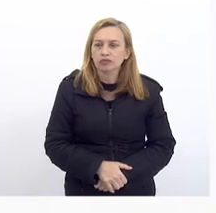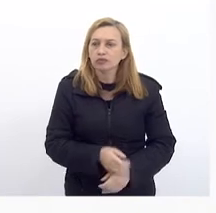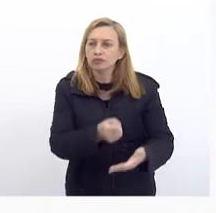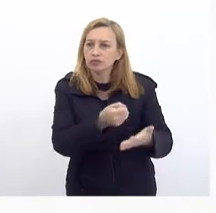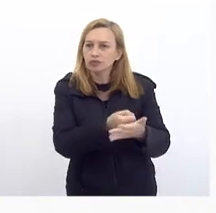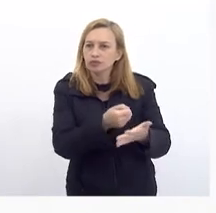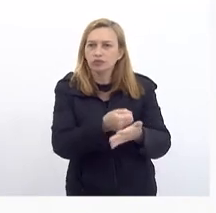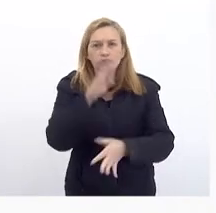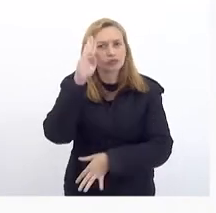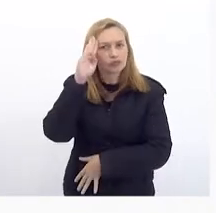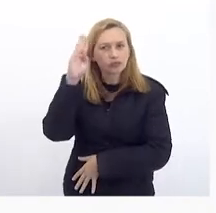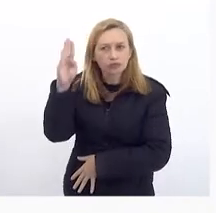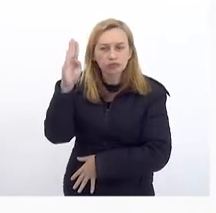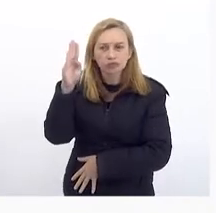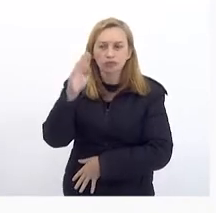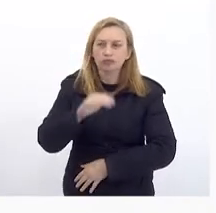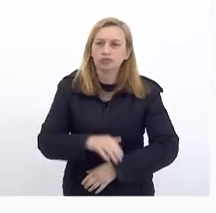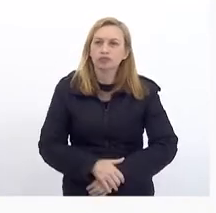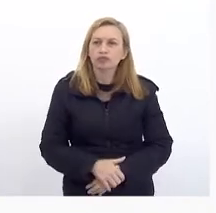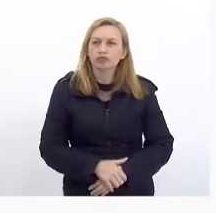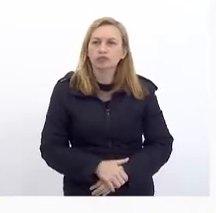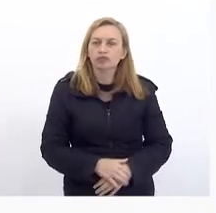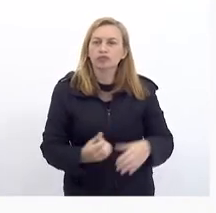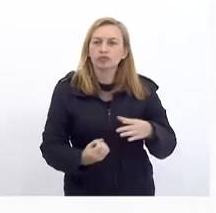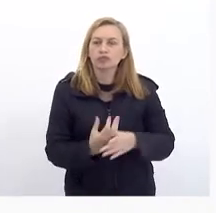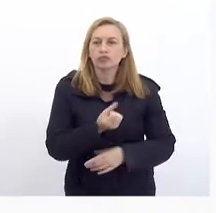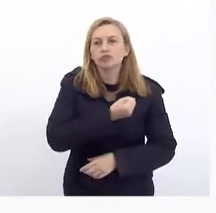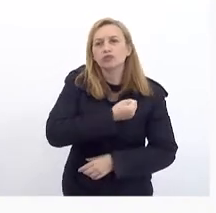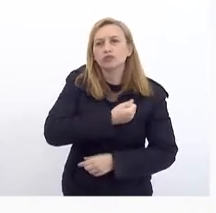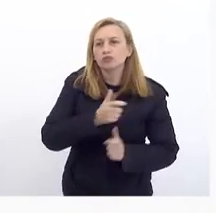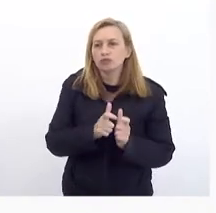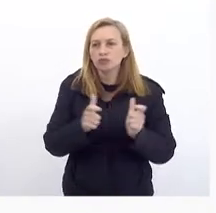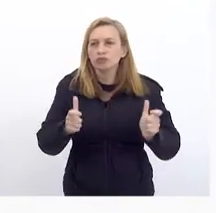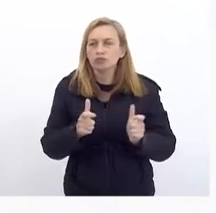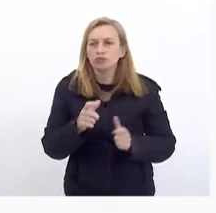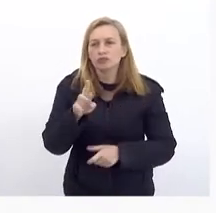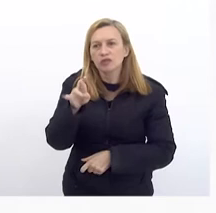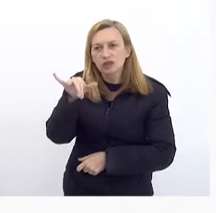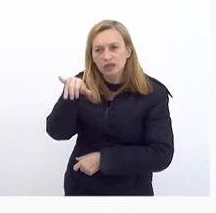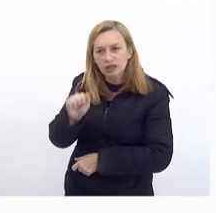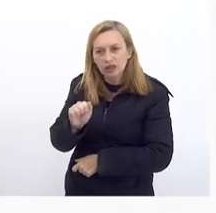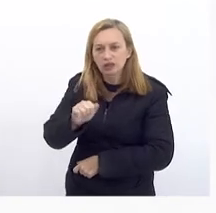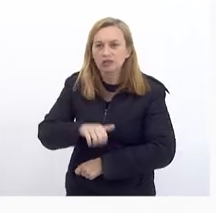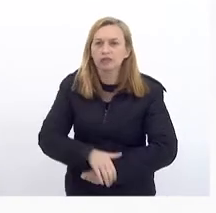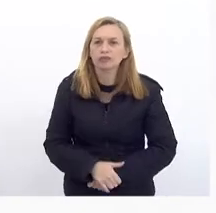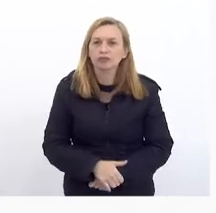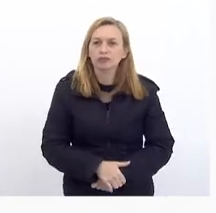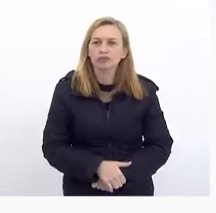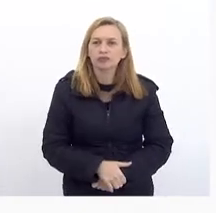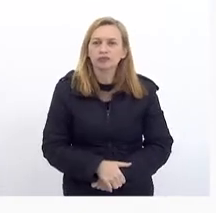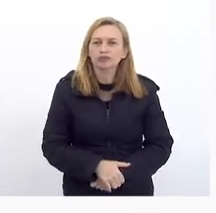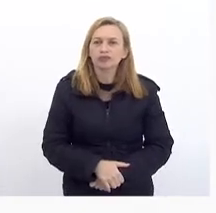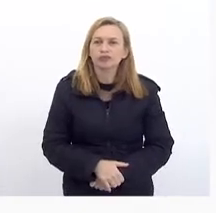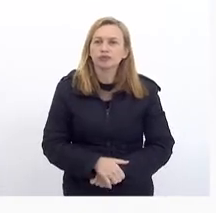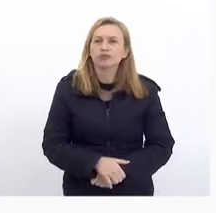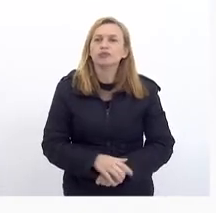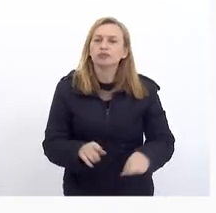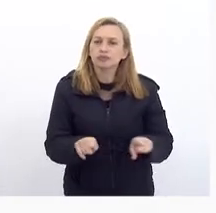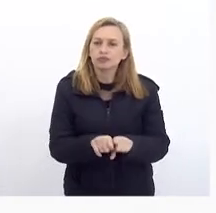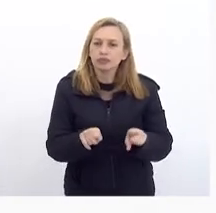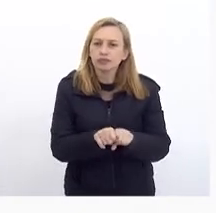Principalmente Fruto Do aumento Da receita Nós também